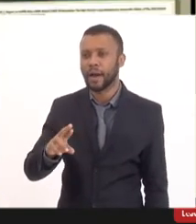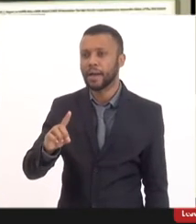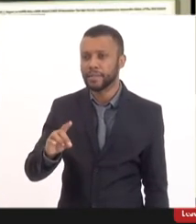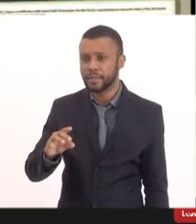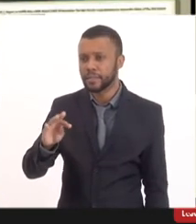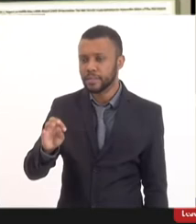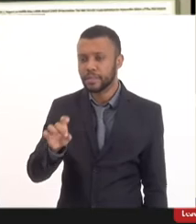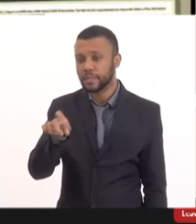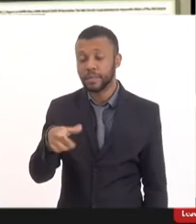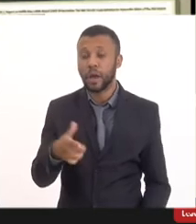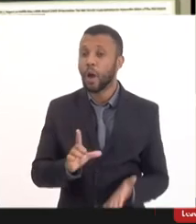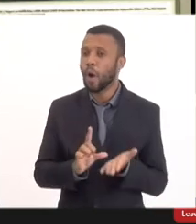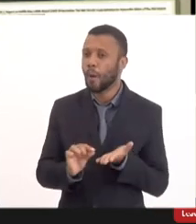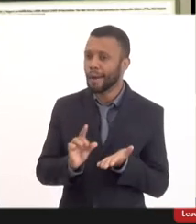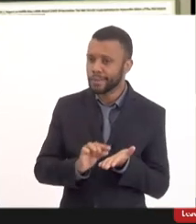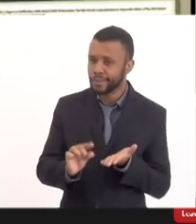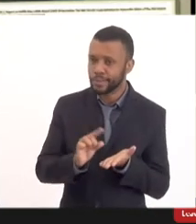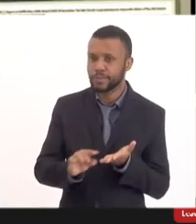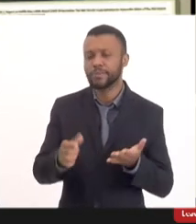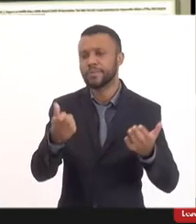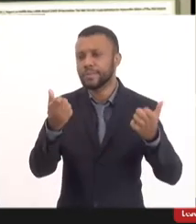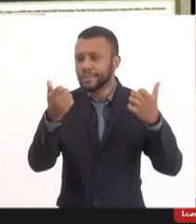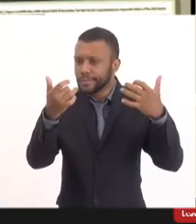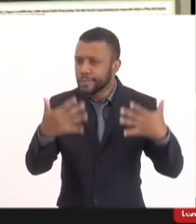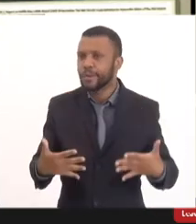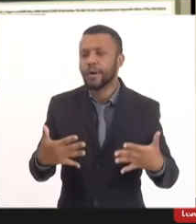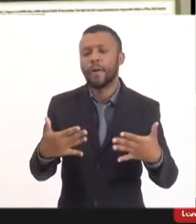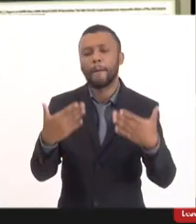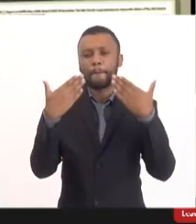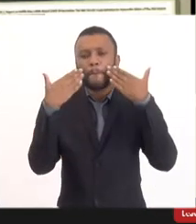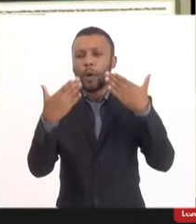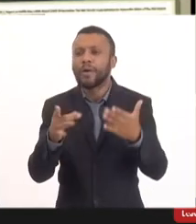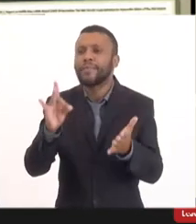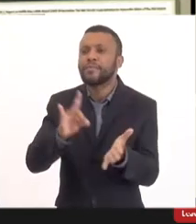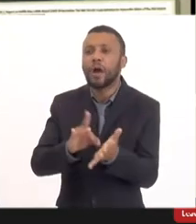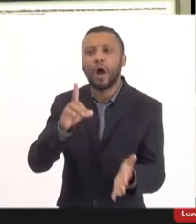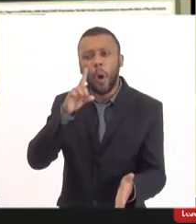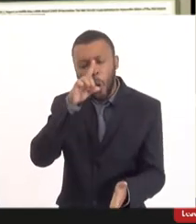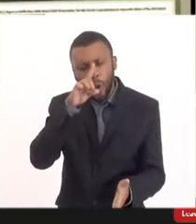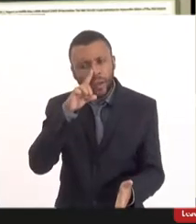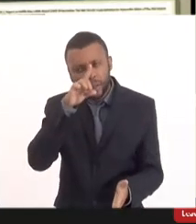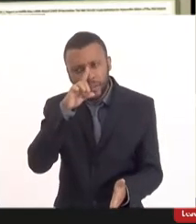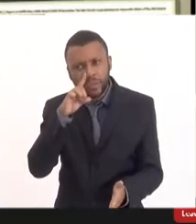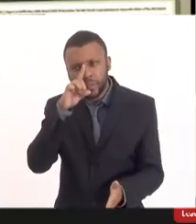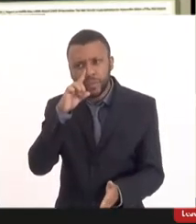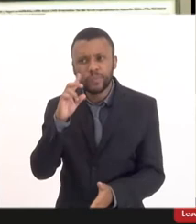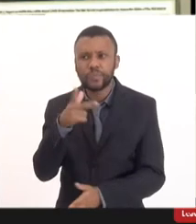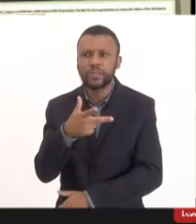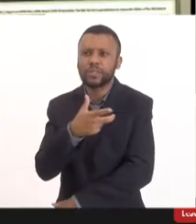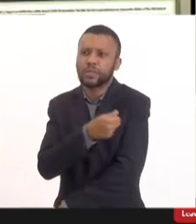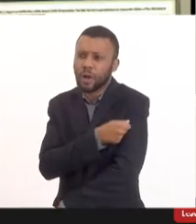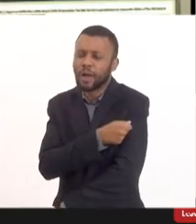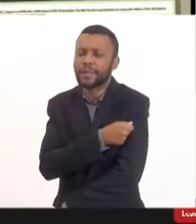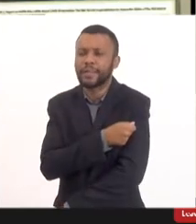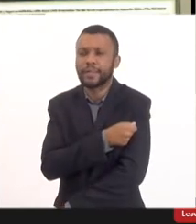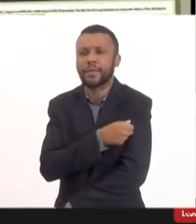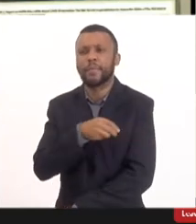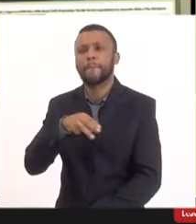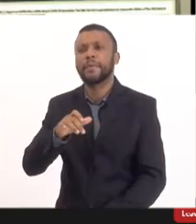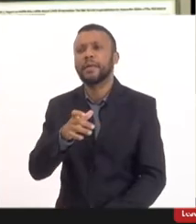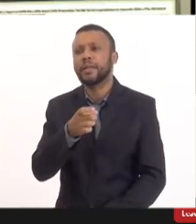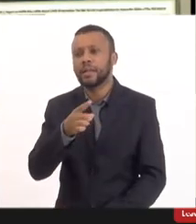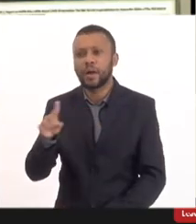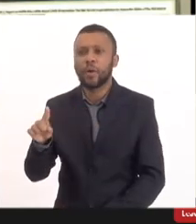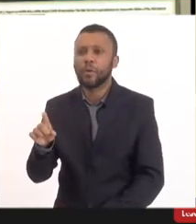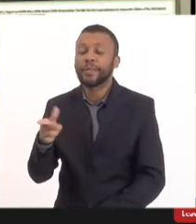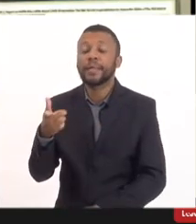esse é um artigo pessoal que desmonta tudo isso olha aqui o risco de miocardite em dose por milhão que deveria ser isso aqui é